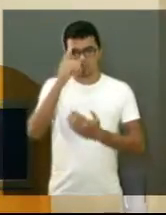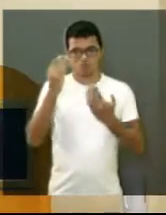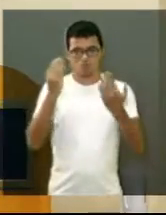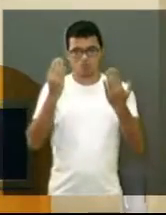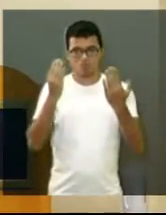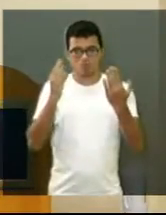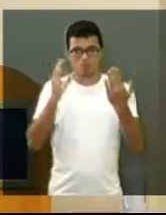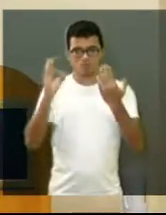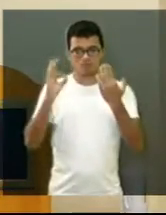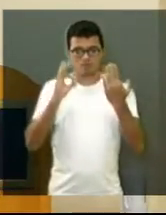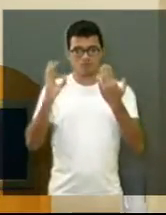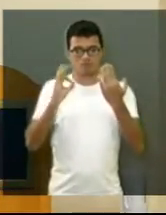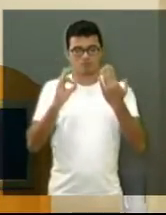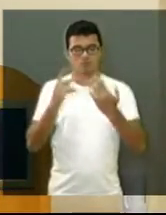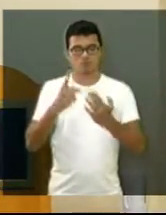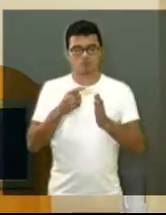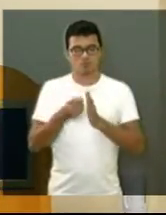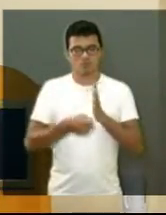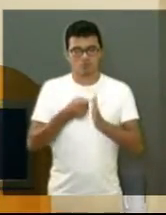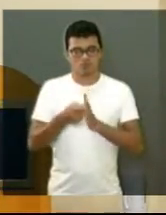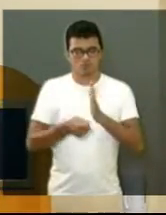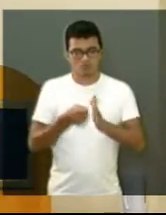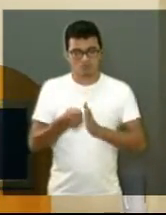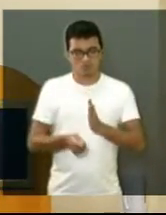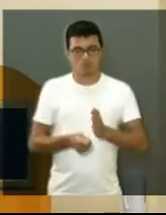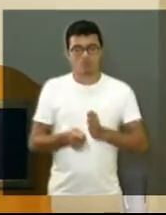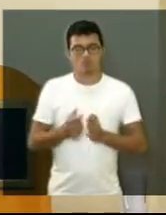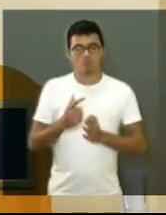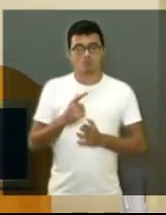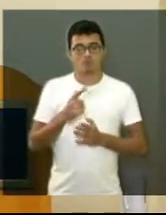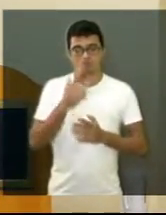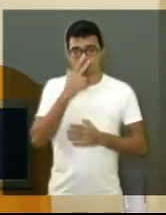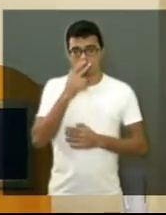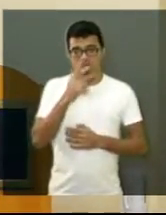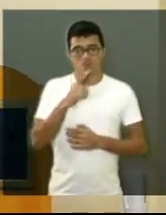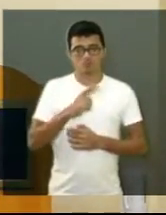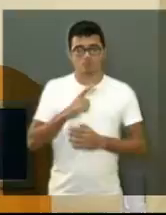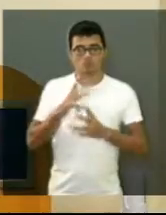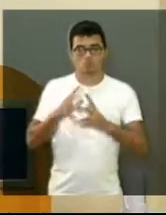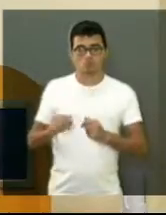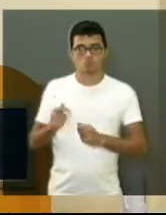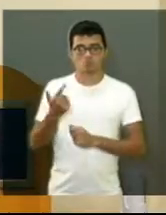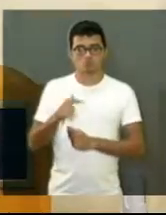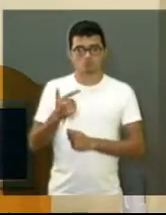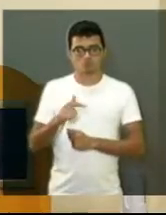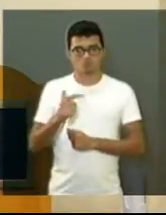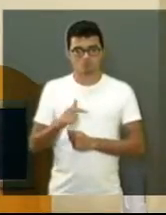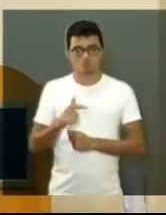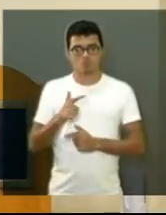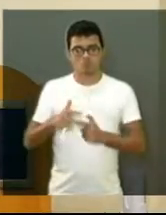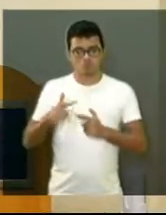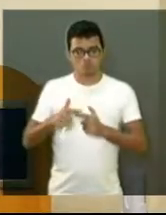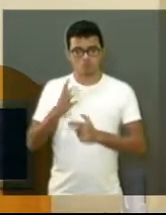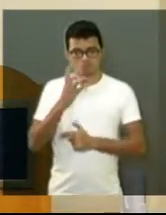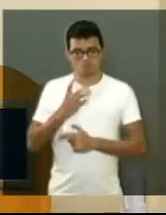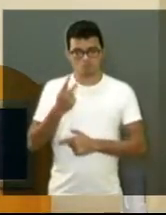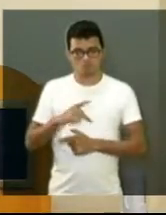arrastar, e parece que nada se faz para resolver esse grave problema de nossa cidade.